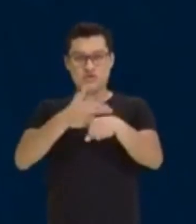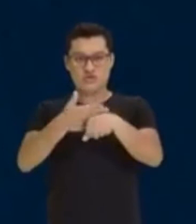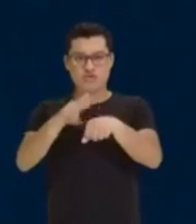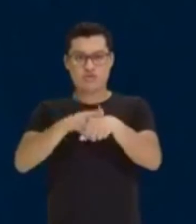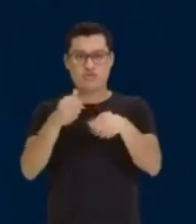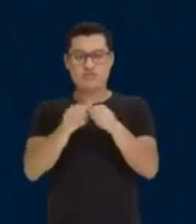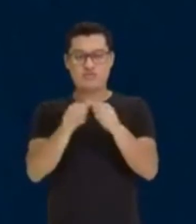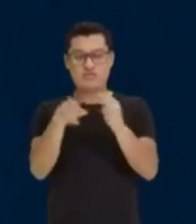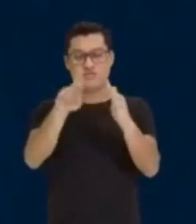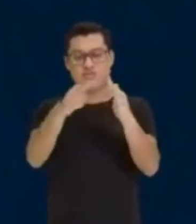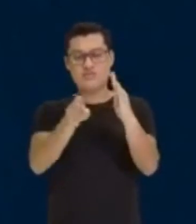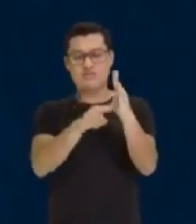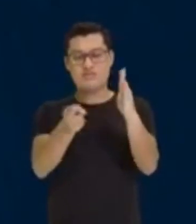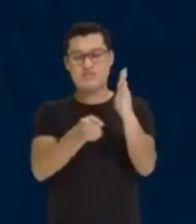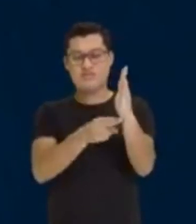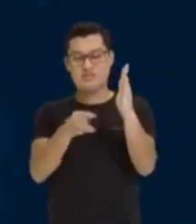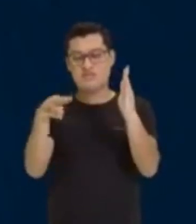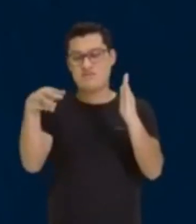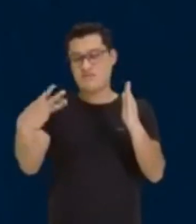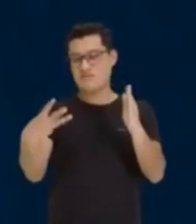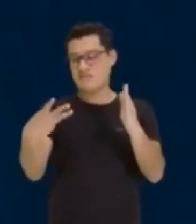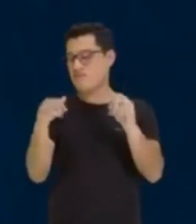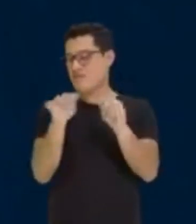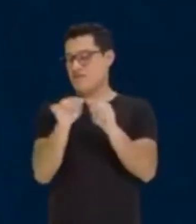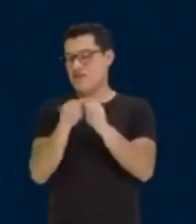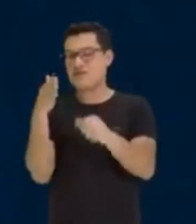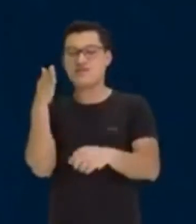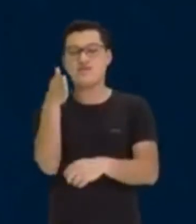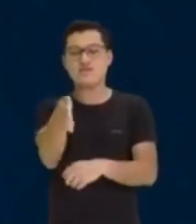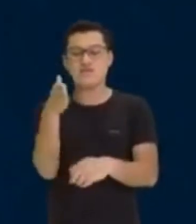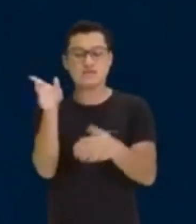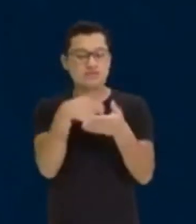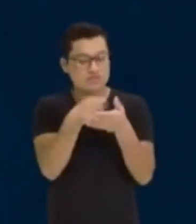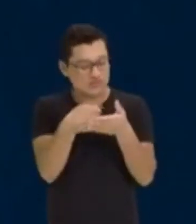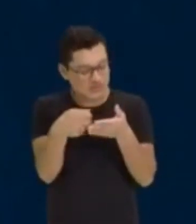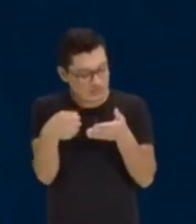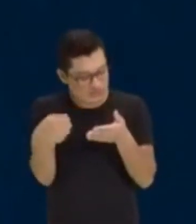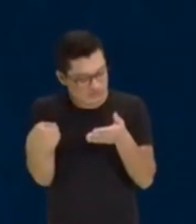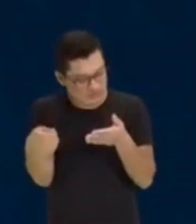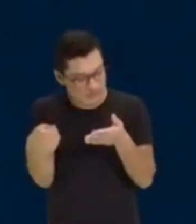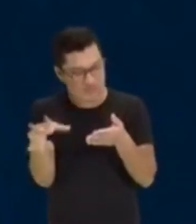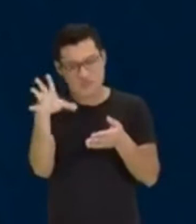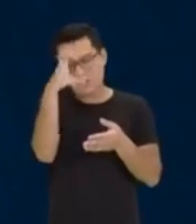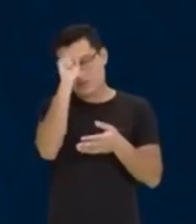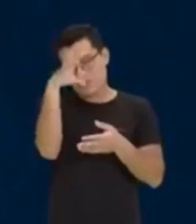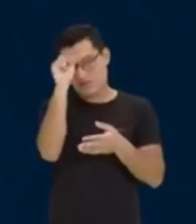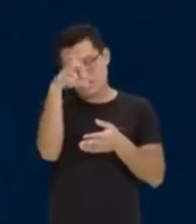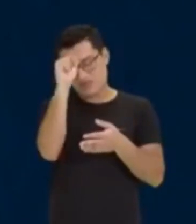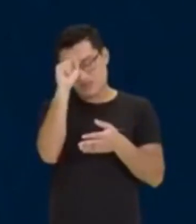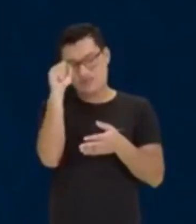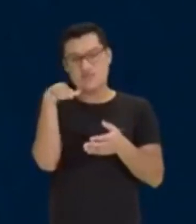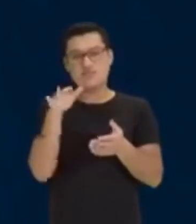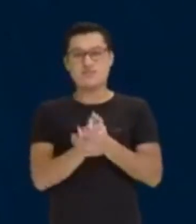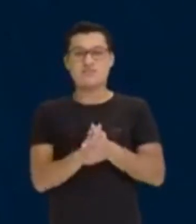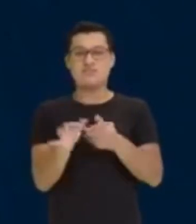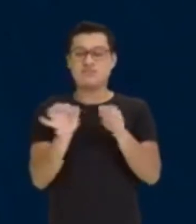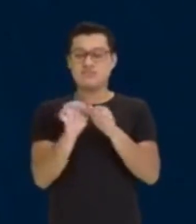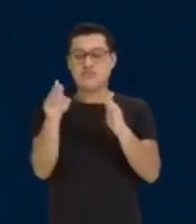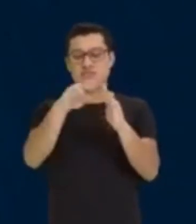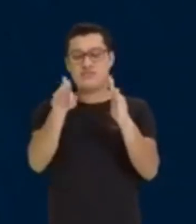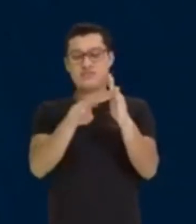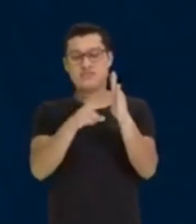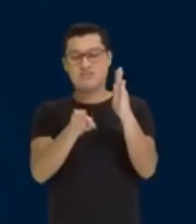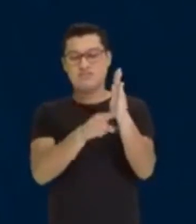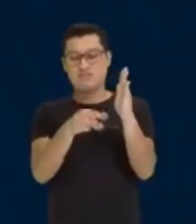regra de 3. Mas dava até para você fazer isso direto. Mas vamos anotar aqui. Geralmente a gente aprendeu, né? A gente aprendeu, gente. É assim que se faz a regra de 3.